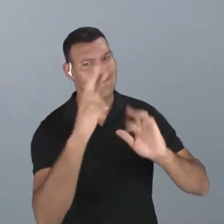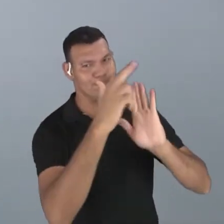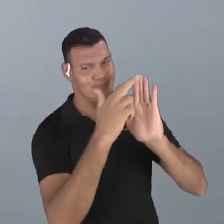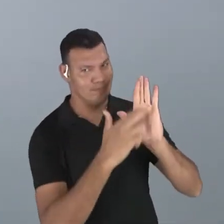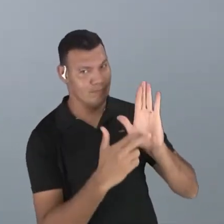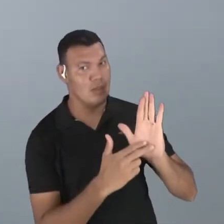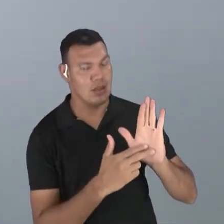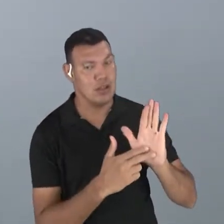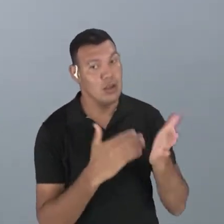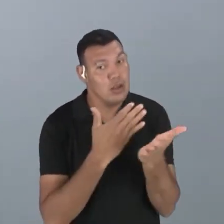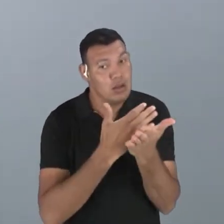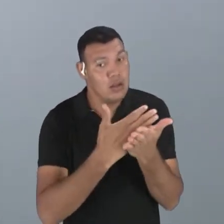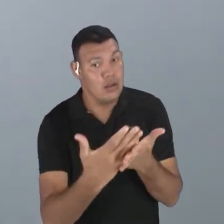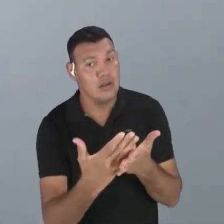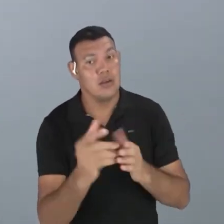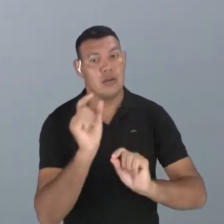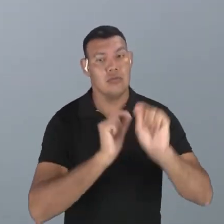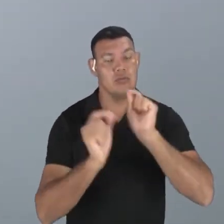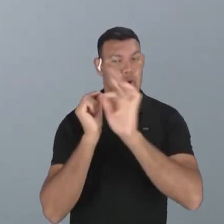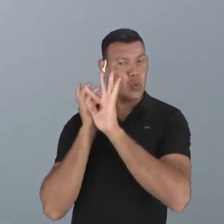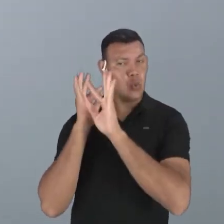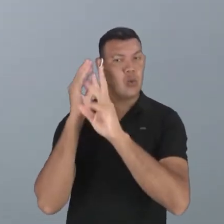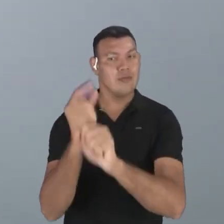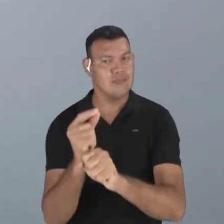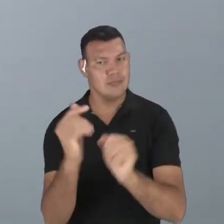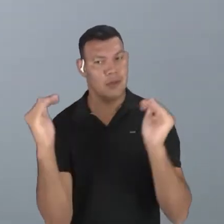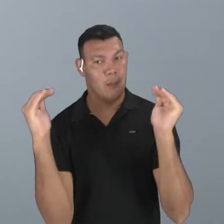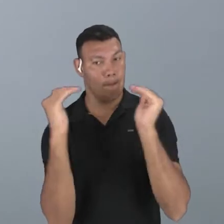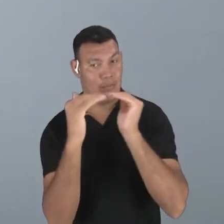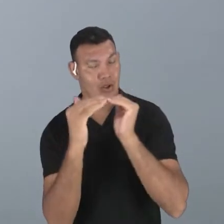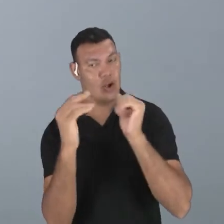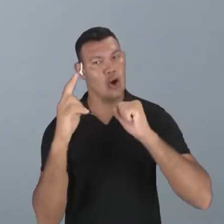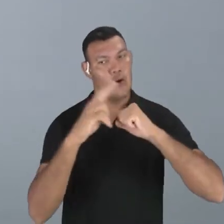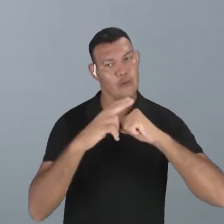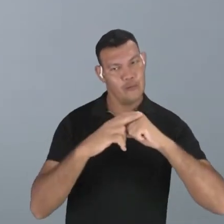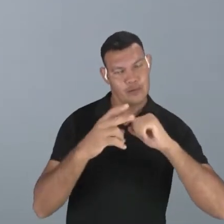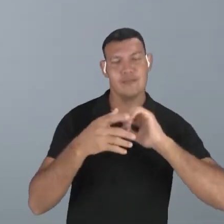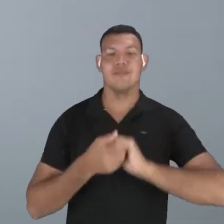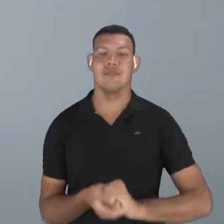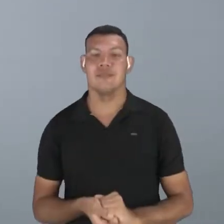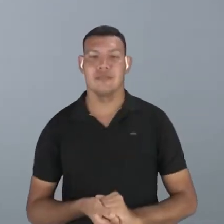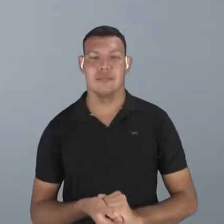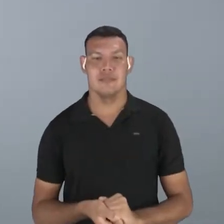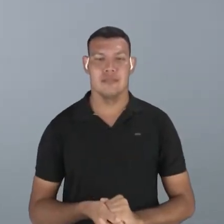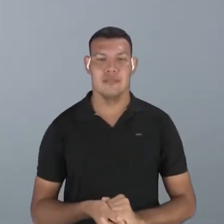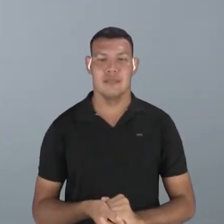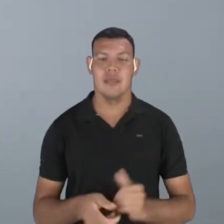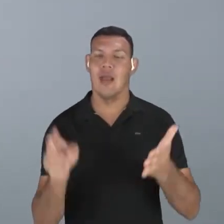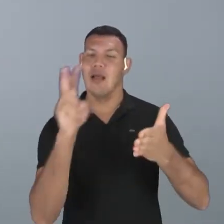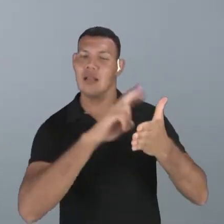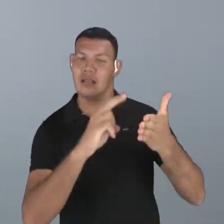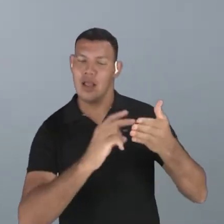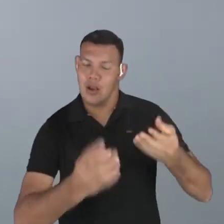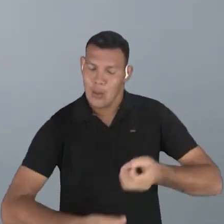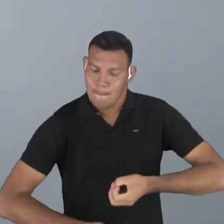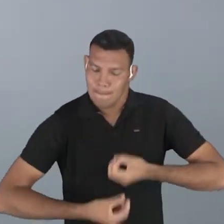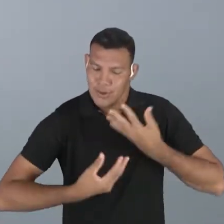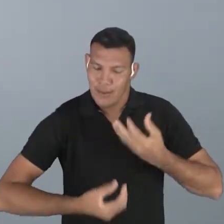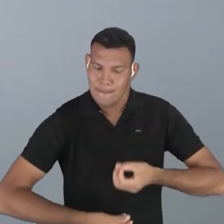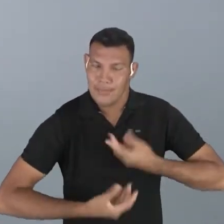Para a gente iniciar, vamos relembrar o que é concordância verbal e vamos ler um poema.